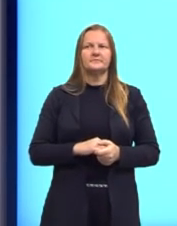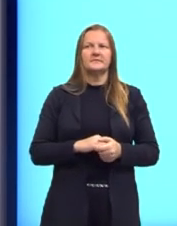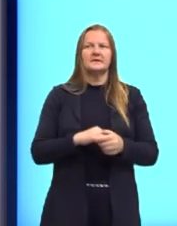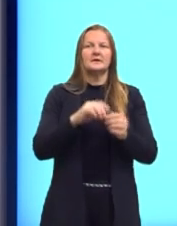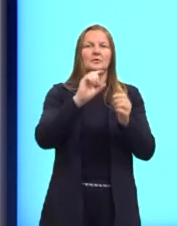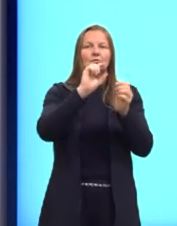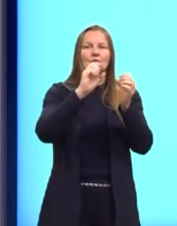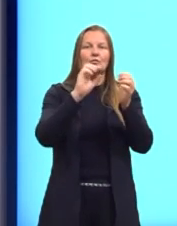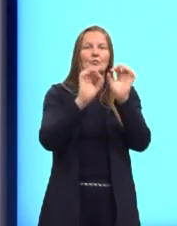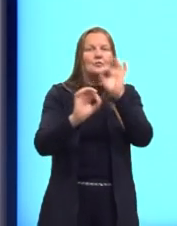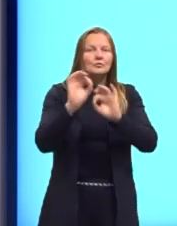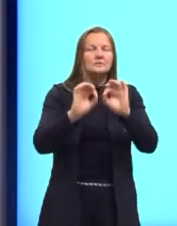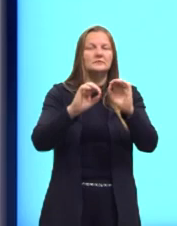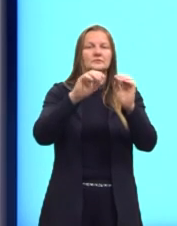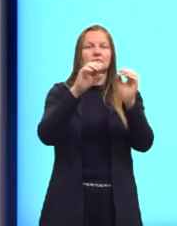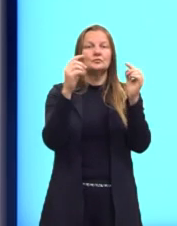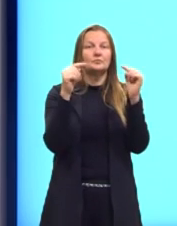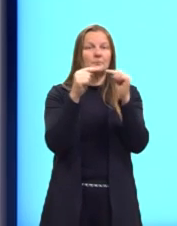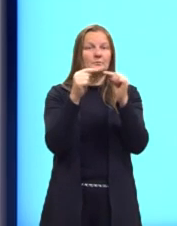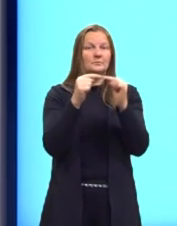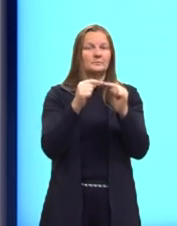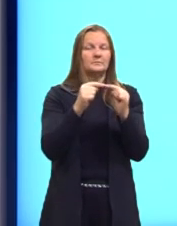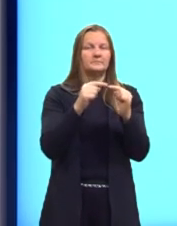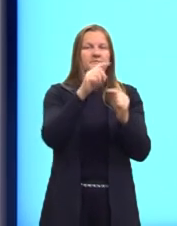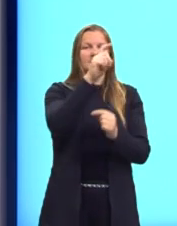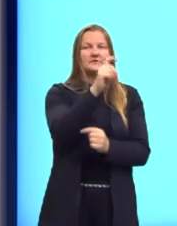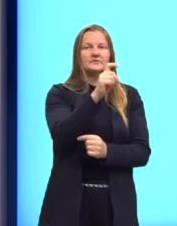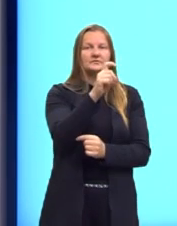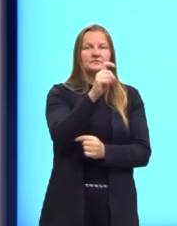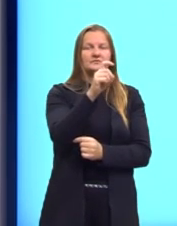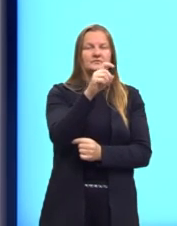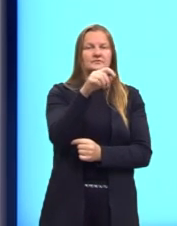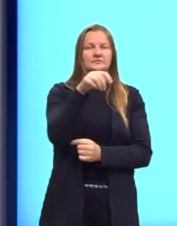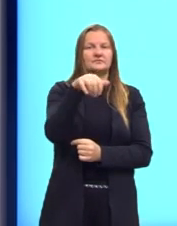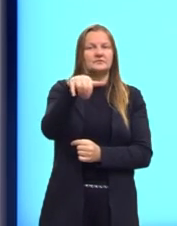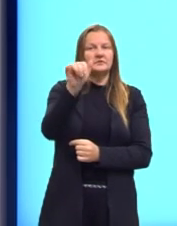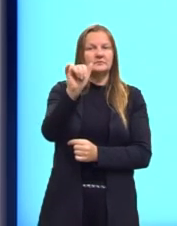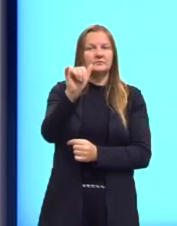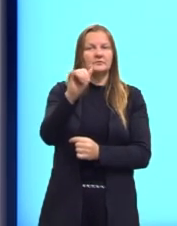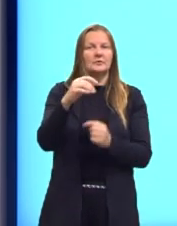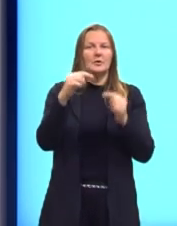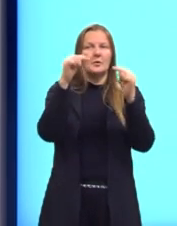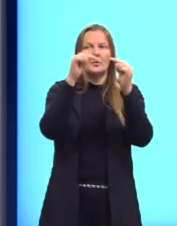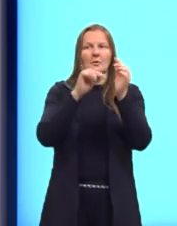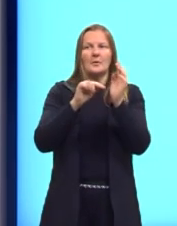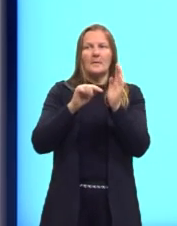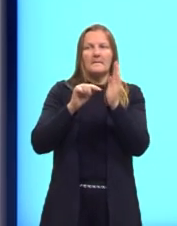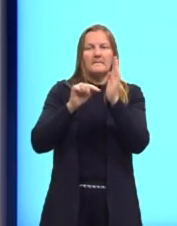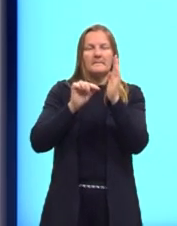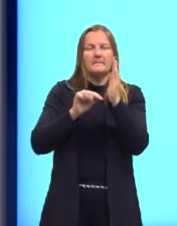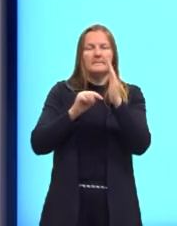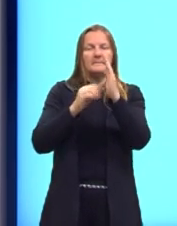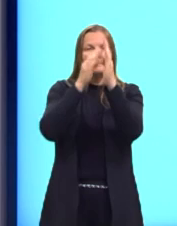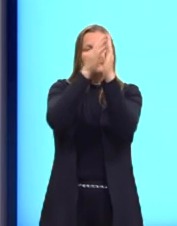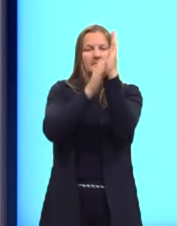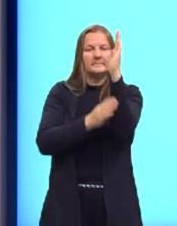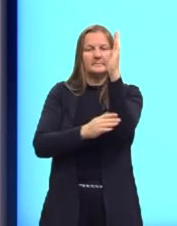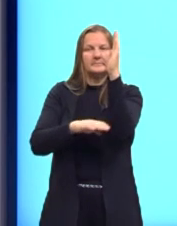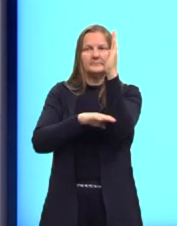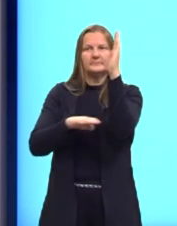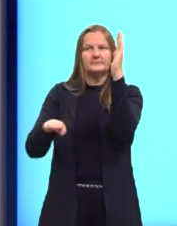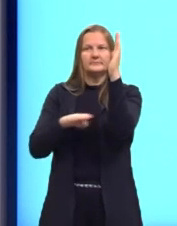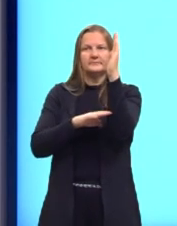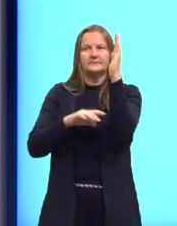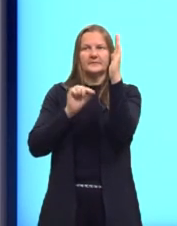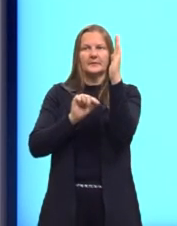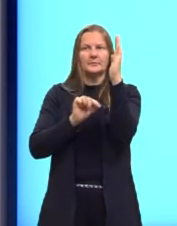Determinados x e y ou x e f de x, nós marcamos os pontinhos no plano cartesiano e